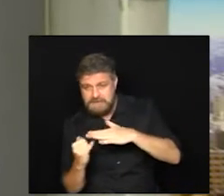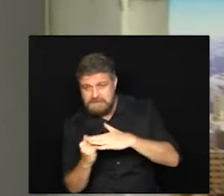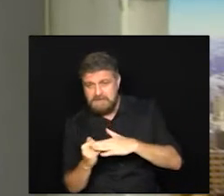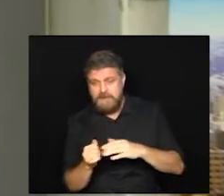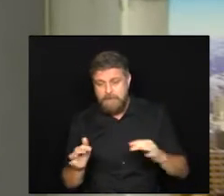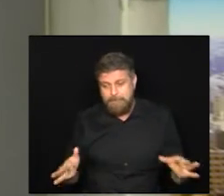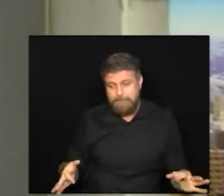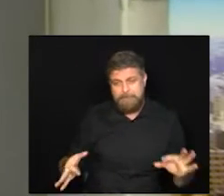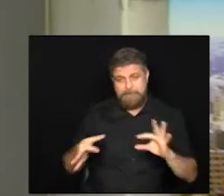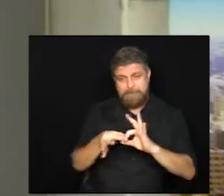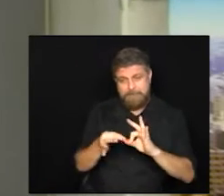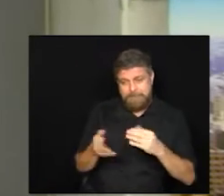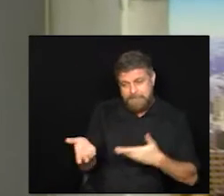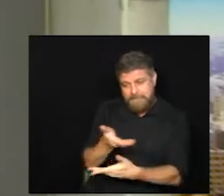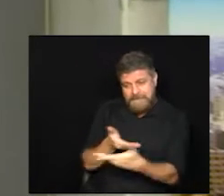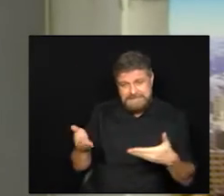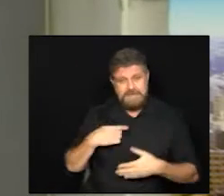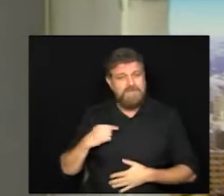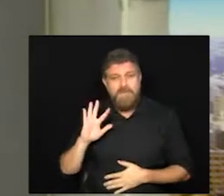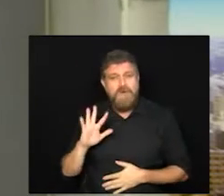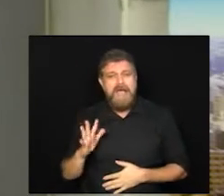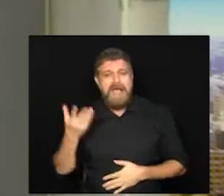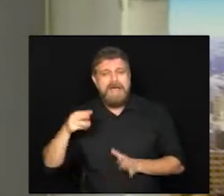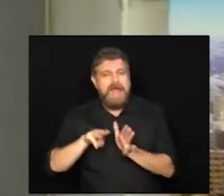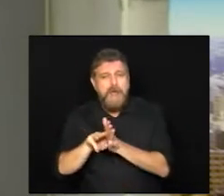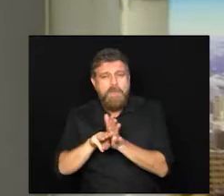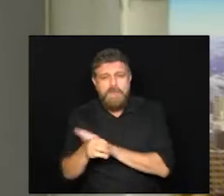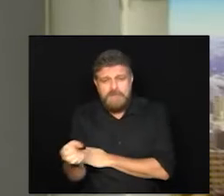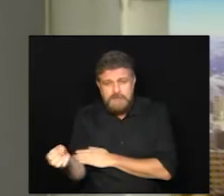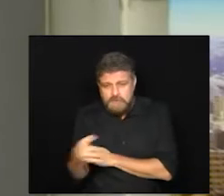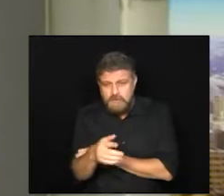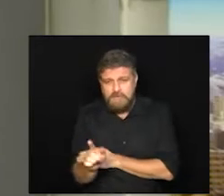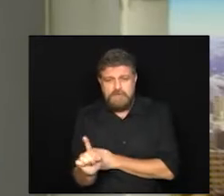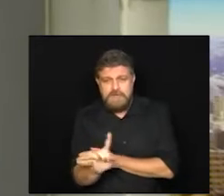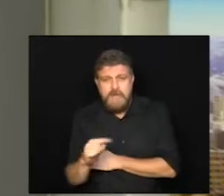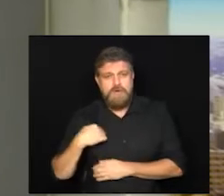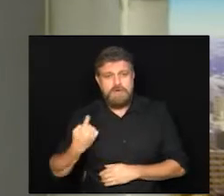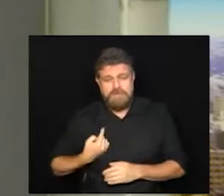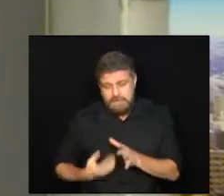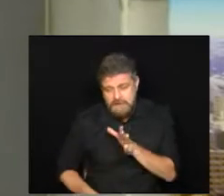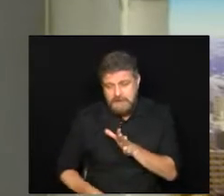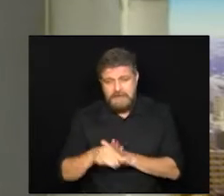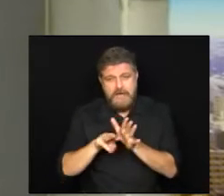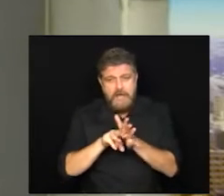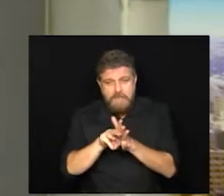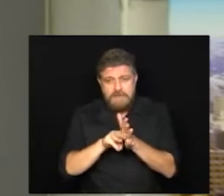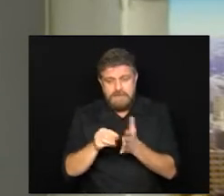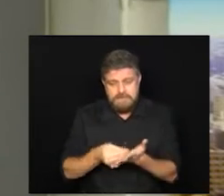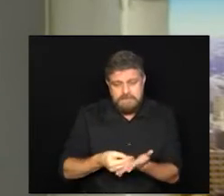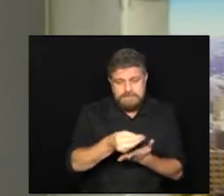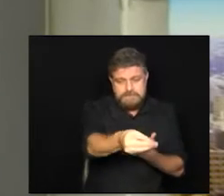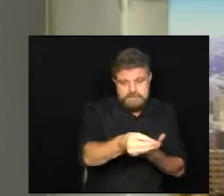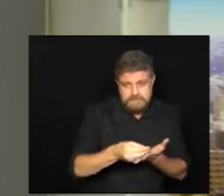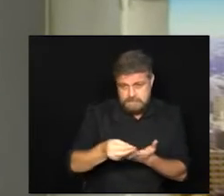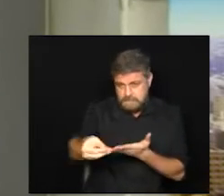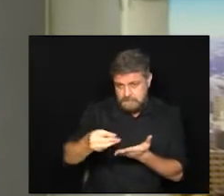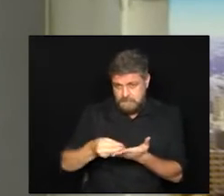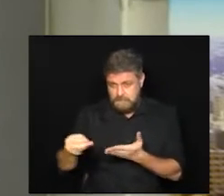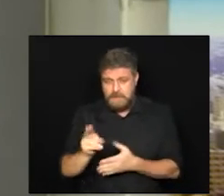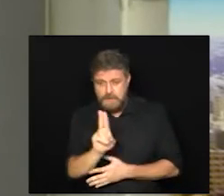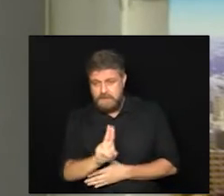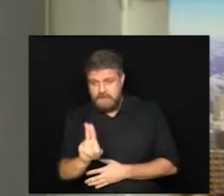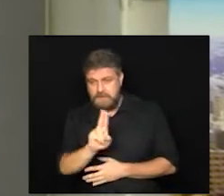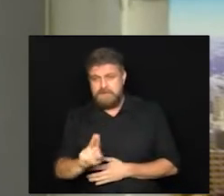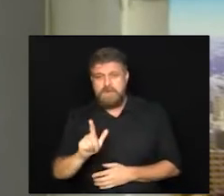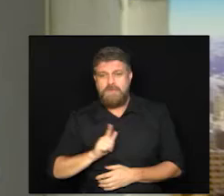então é muito importante nós não vamos criar um novo modelo de distribuição nós não vamos criar um modelo de distribuição paralelo nós vamos usar o que